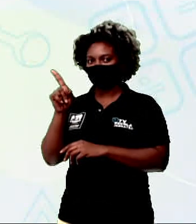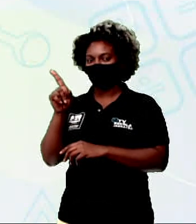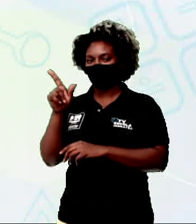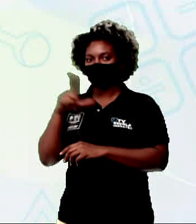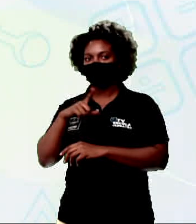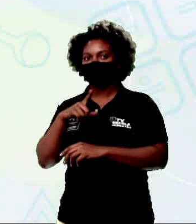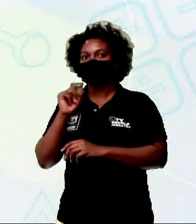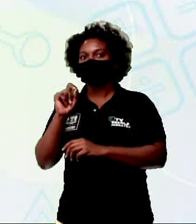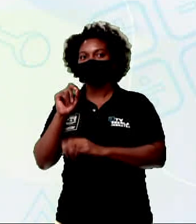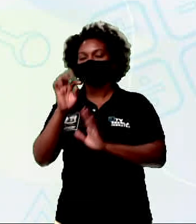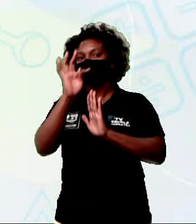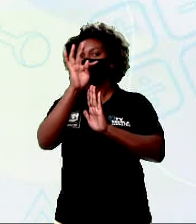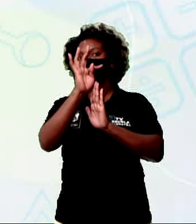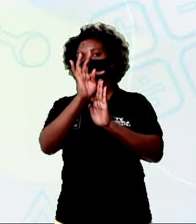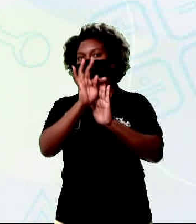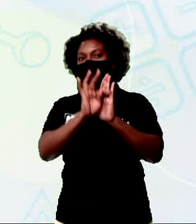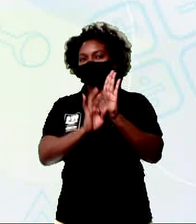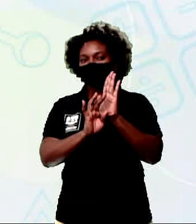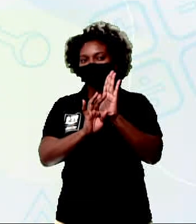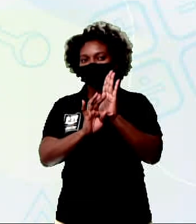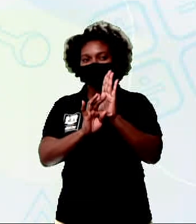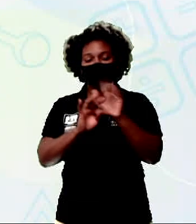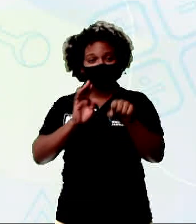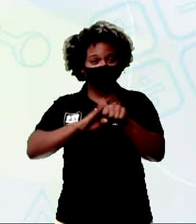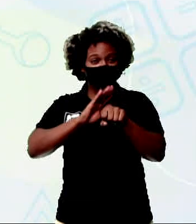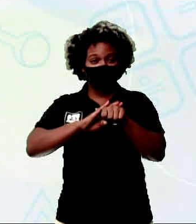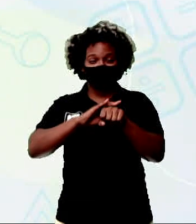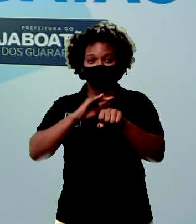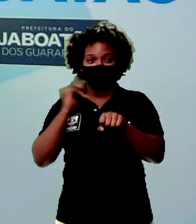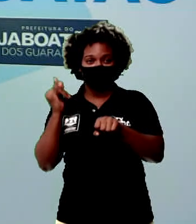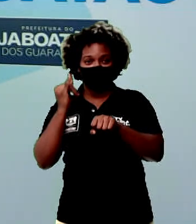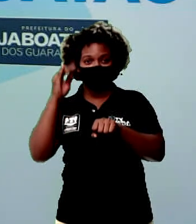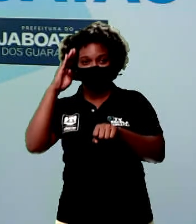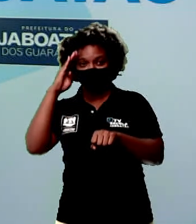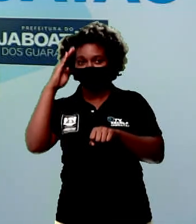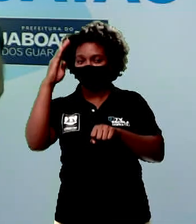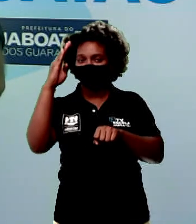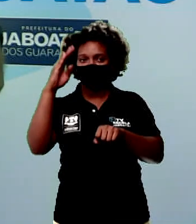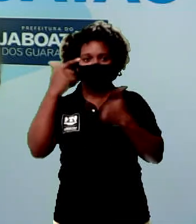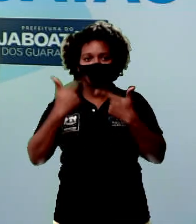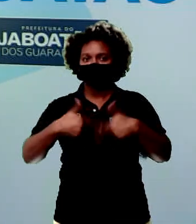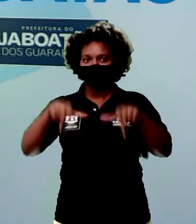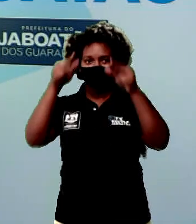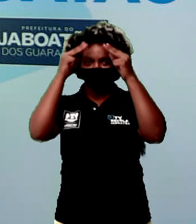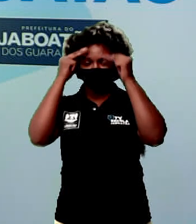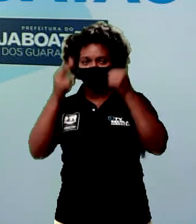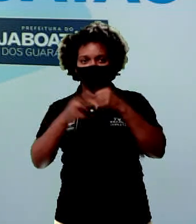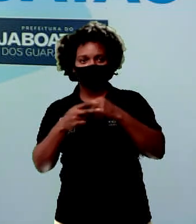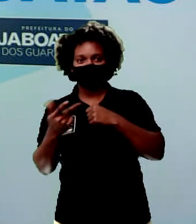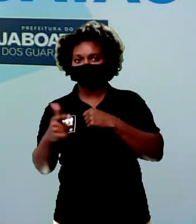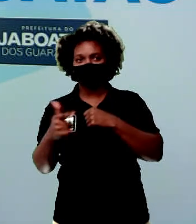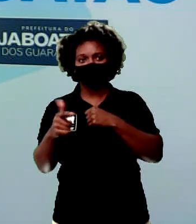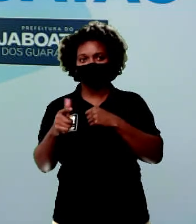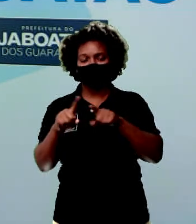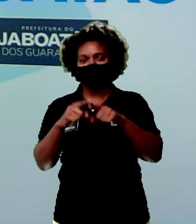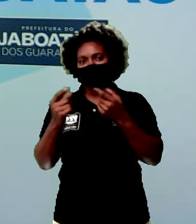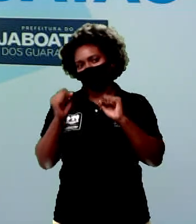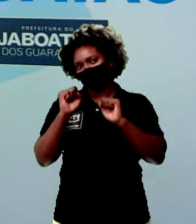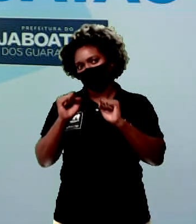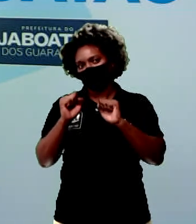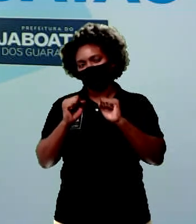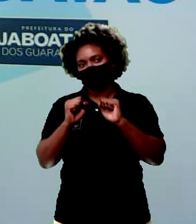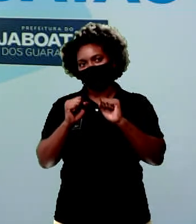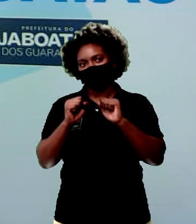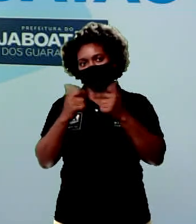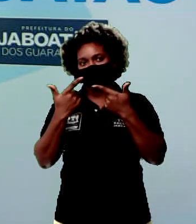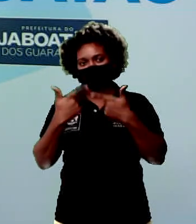nós temos um texto predominantemente não verbal. Mas eu não posso dizer que ele é um texto